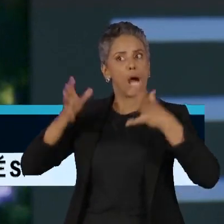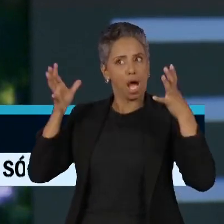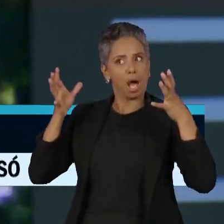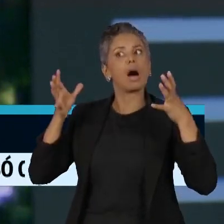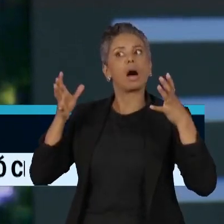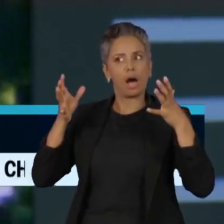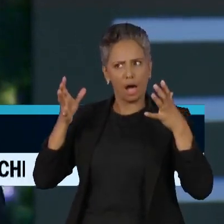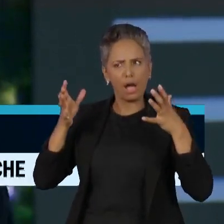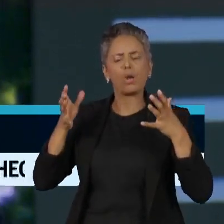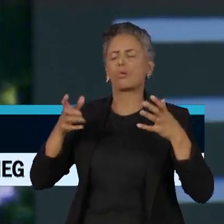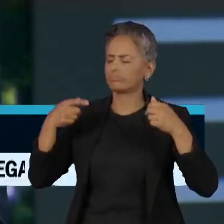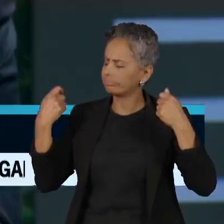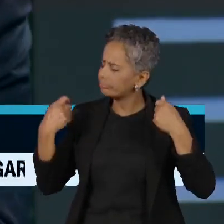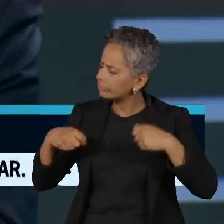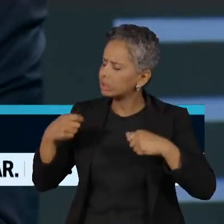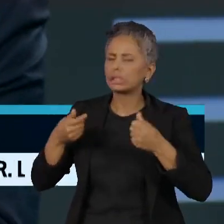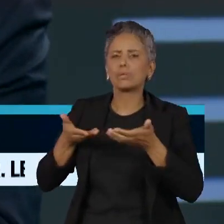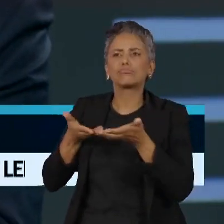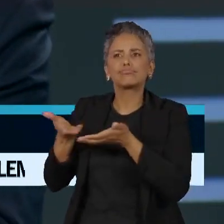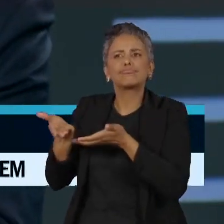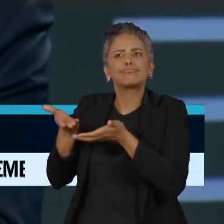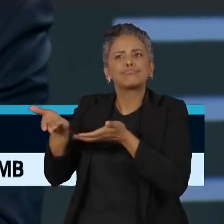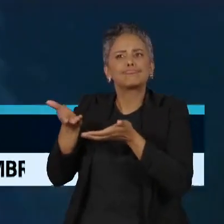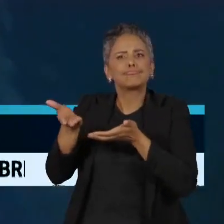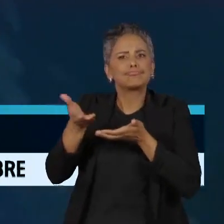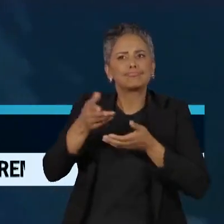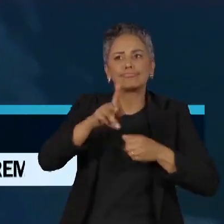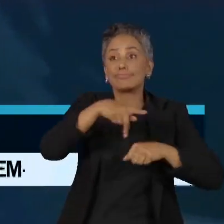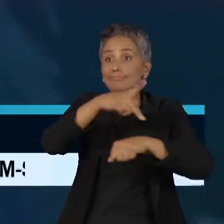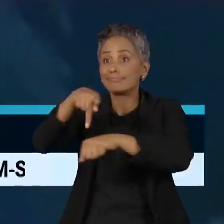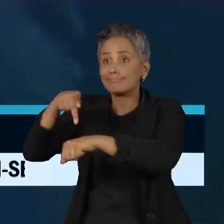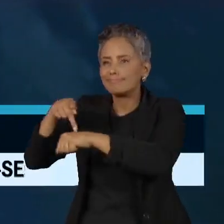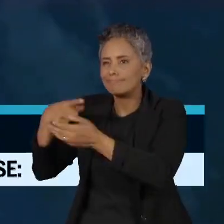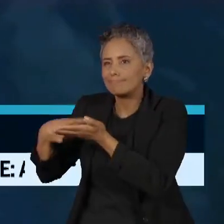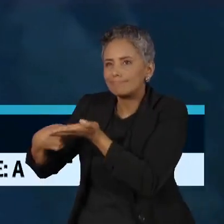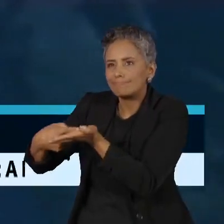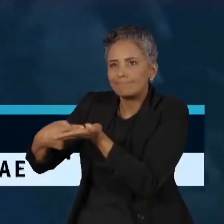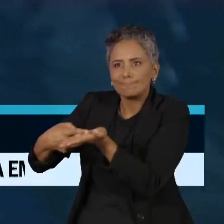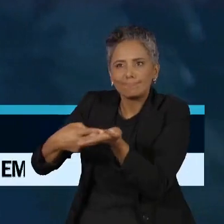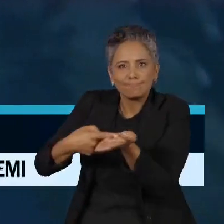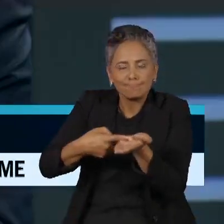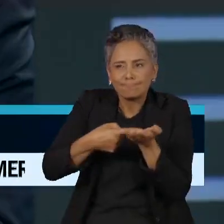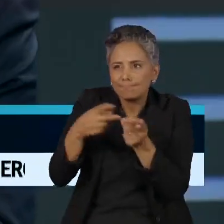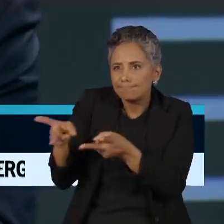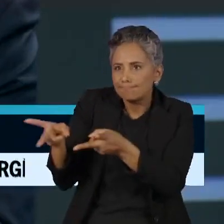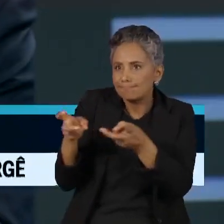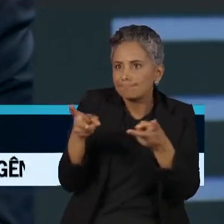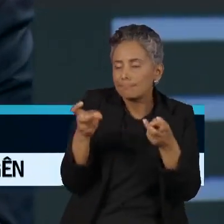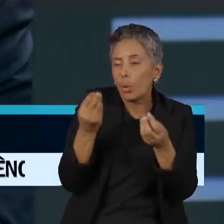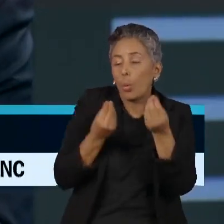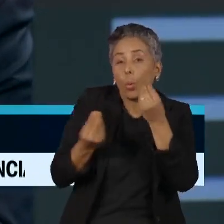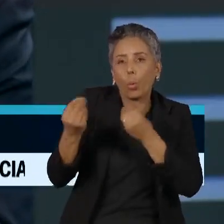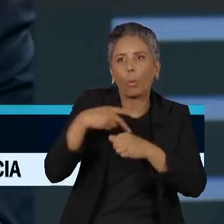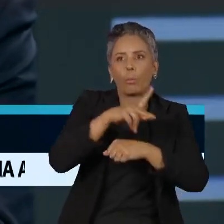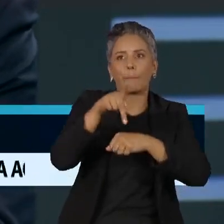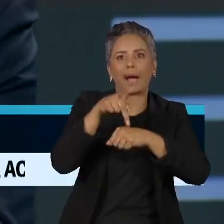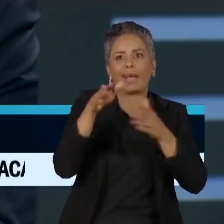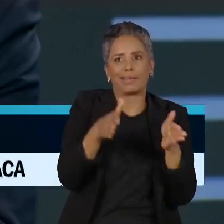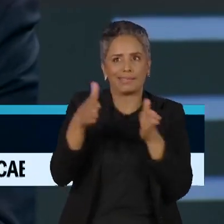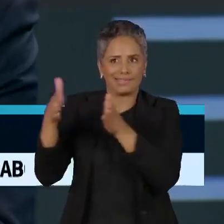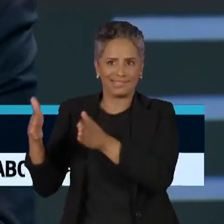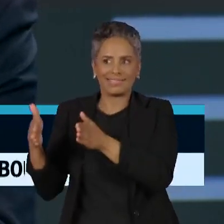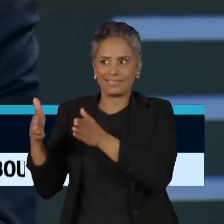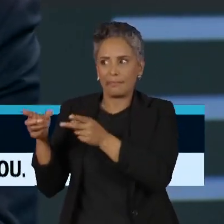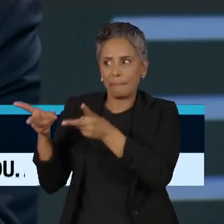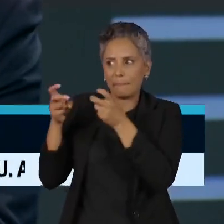tem que ter uma relação, primeiro, de muita potencialidade e de muita realidade com os seus países que estão aqui ao lado. Nunca pode,